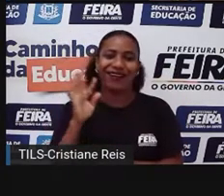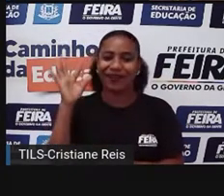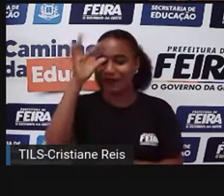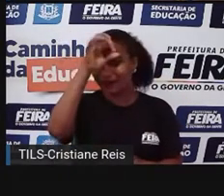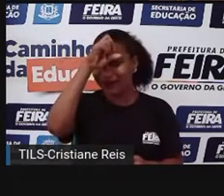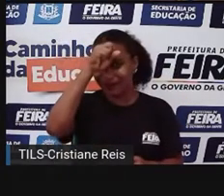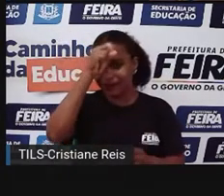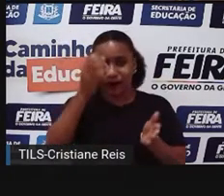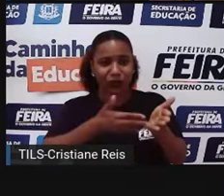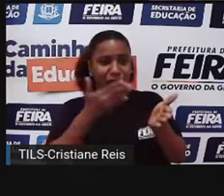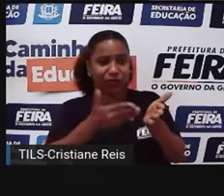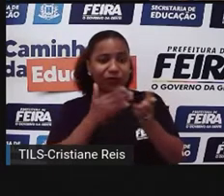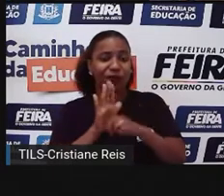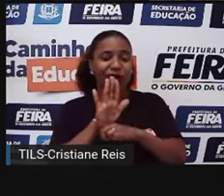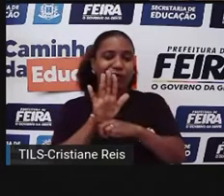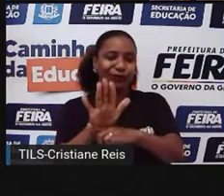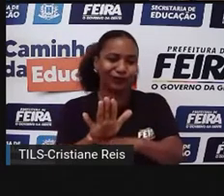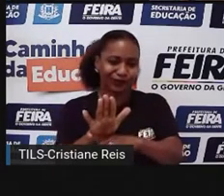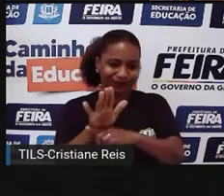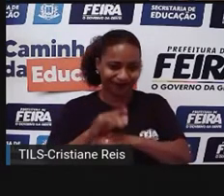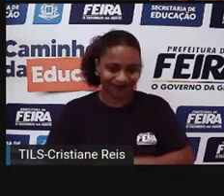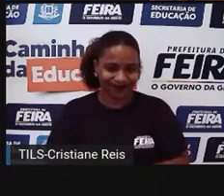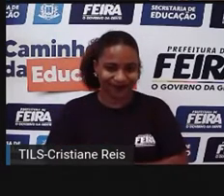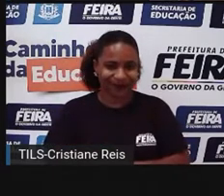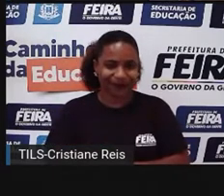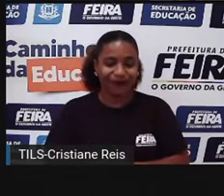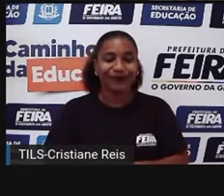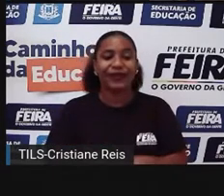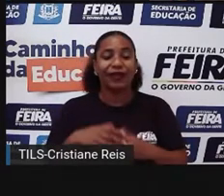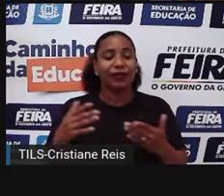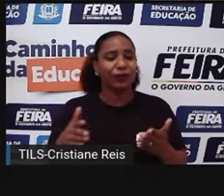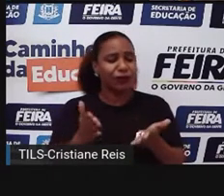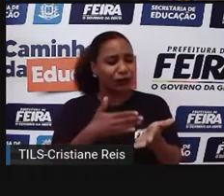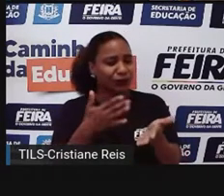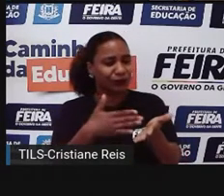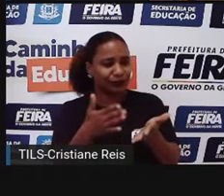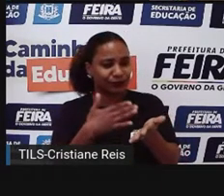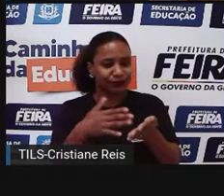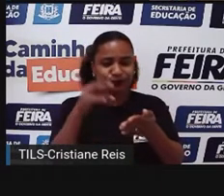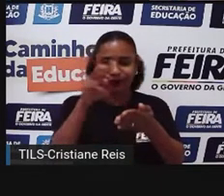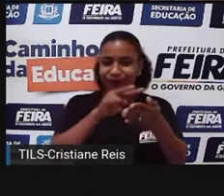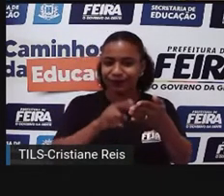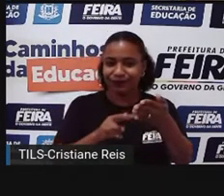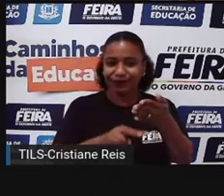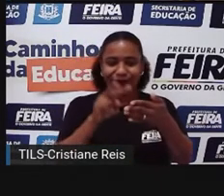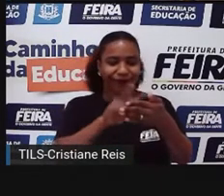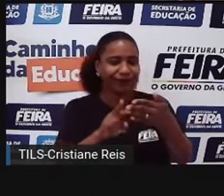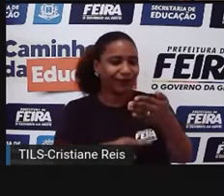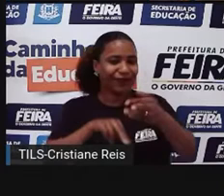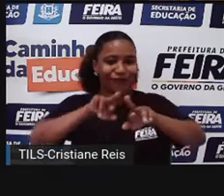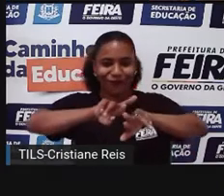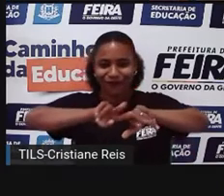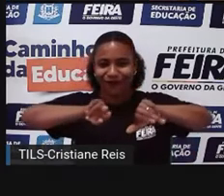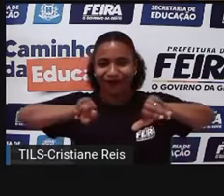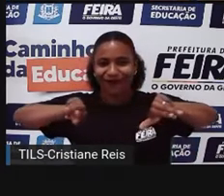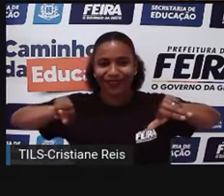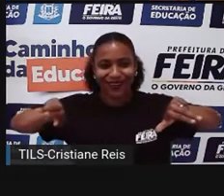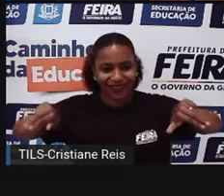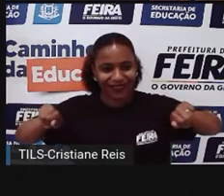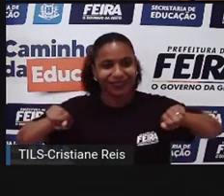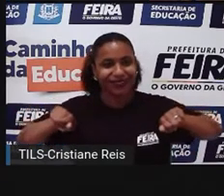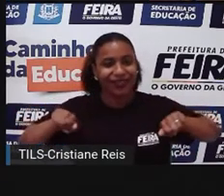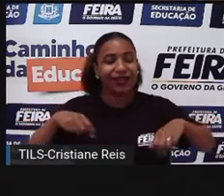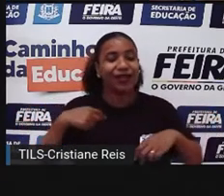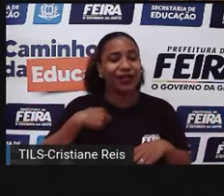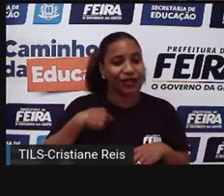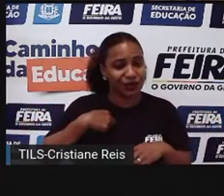têm essa capacidade. Então, depois que eu comecei a descobrir o mundo dos livros, eu fui investigar a minha própria origem,